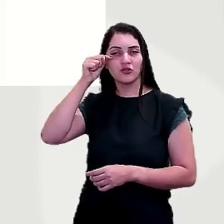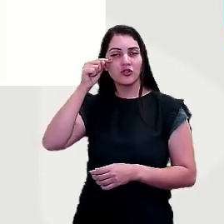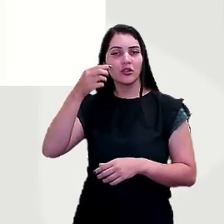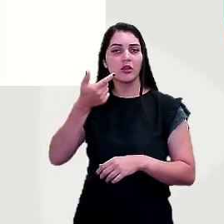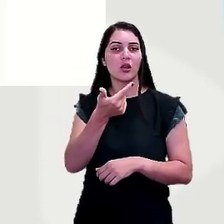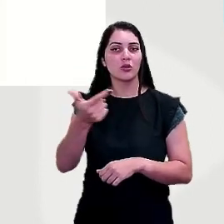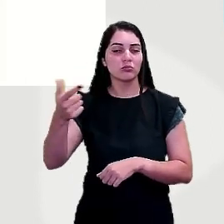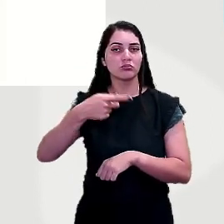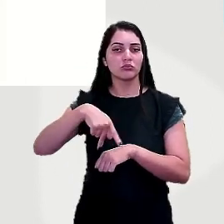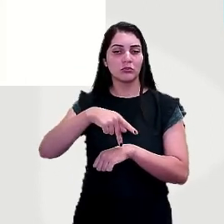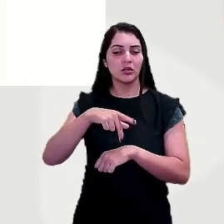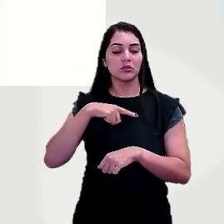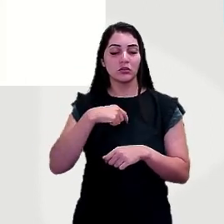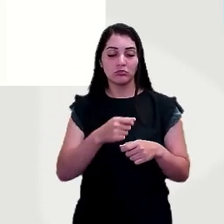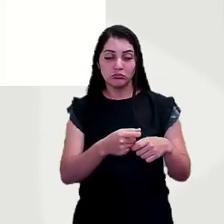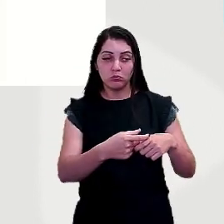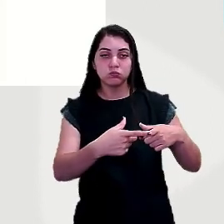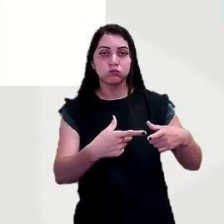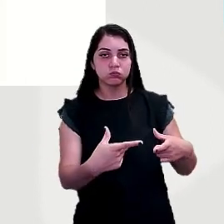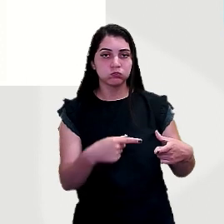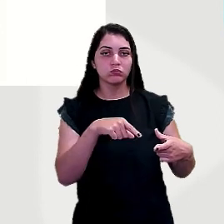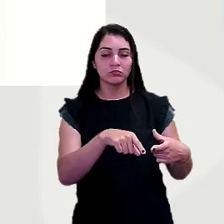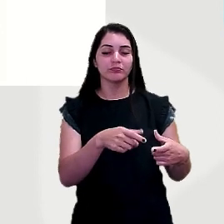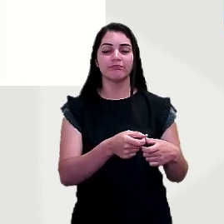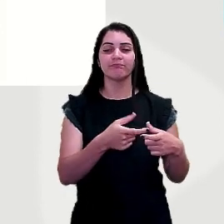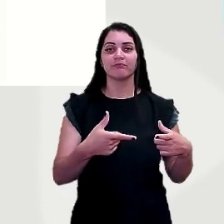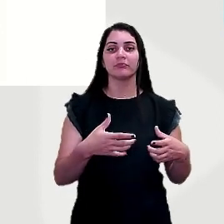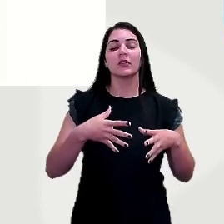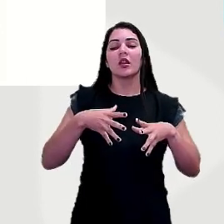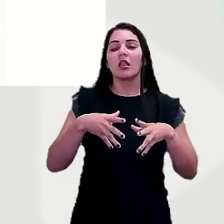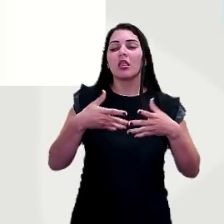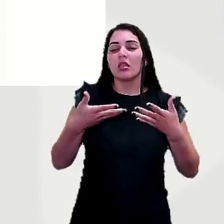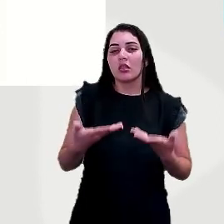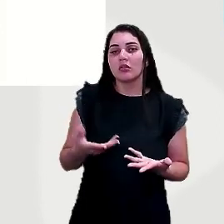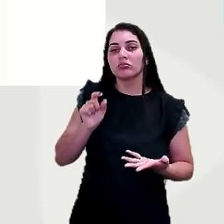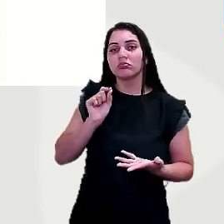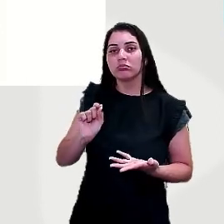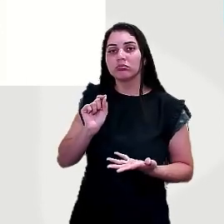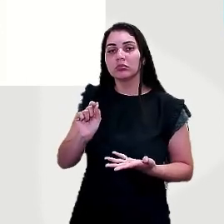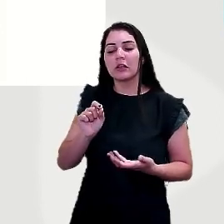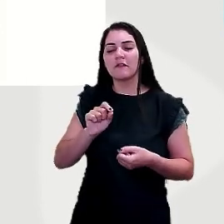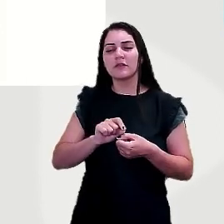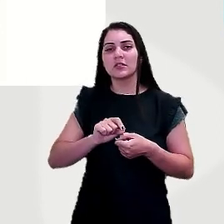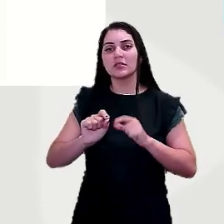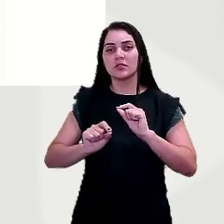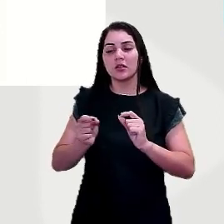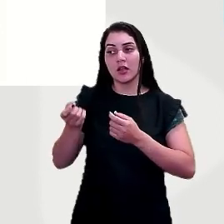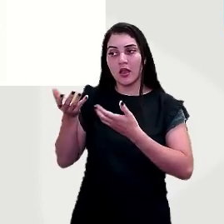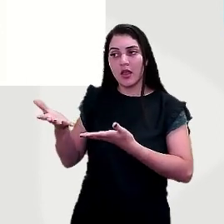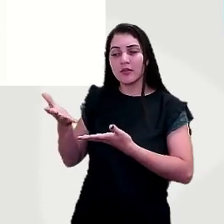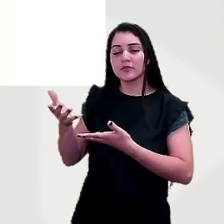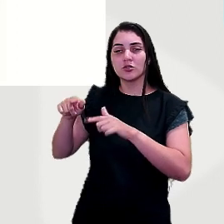Que tem grandes dimensões, dimensões enormes. Então eles vão fazer com que esse continente